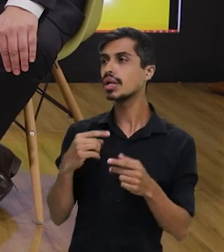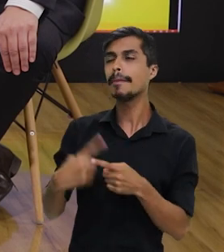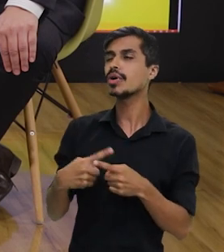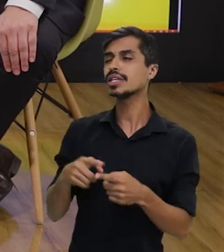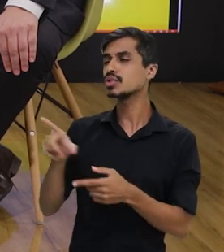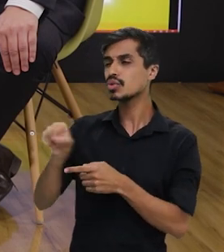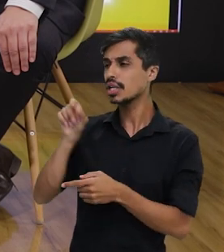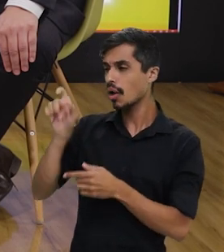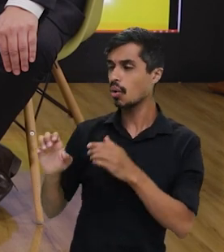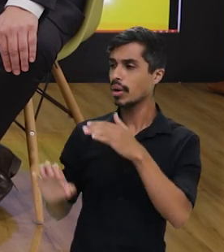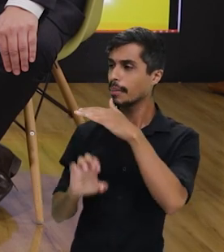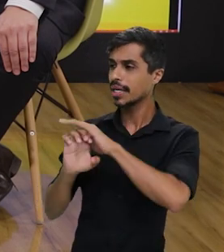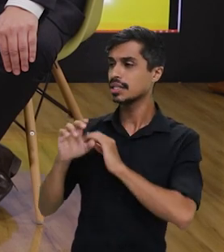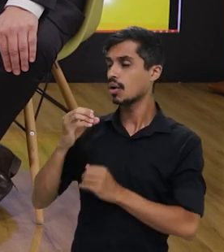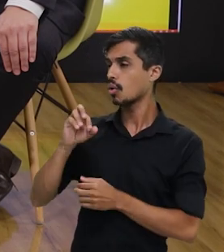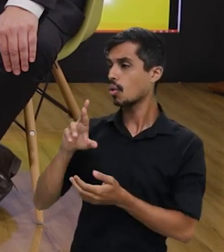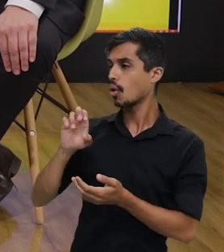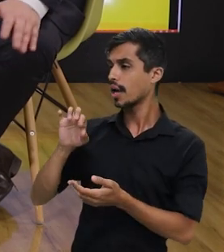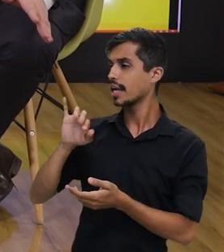escolher os Correios?